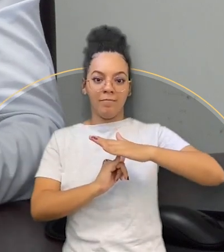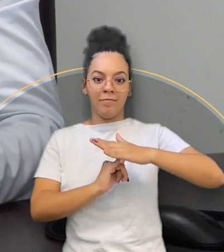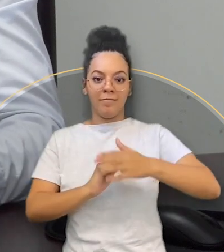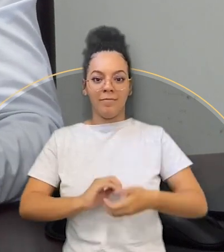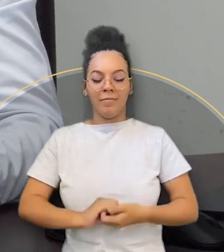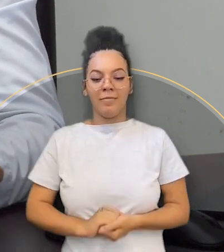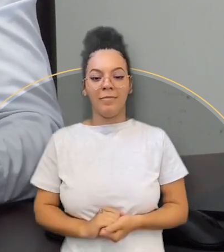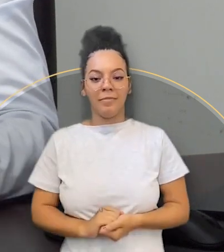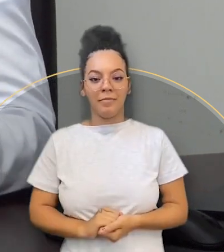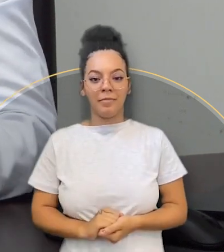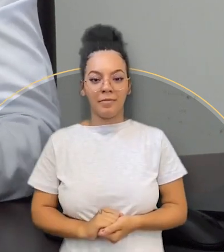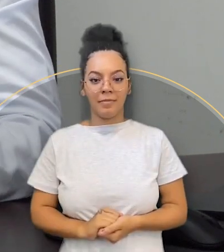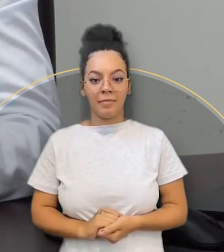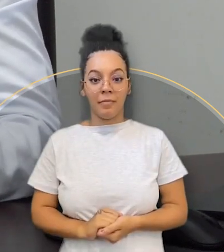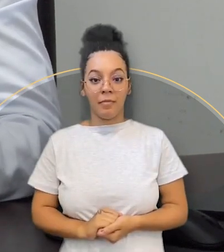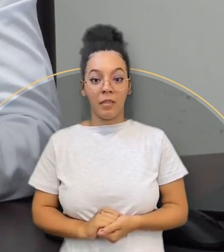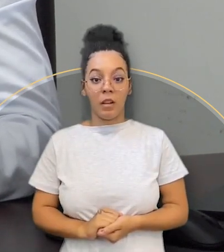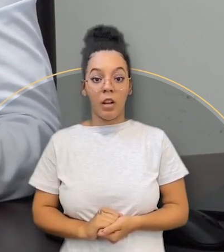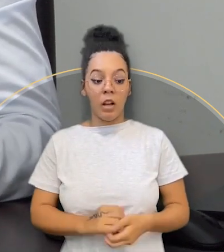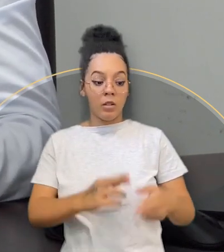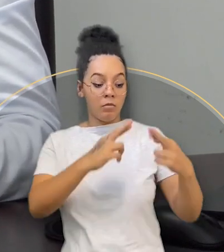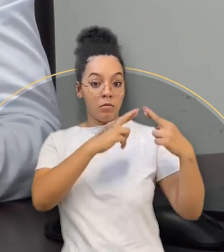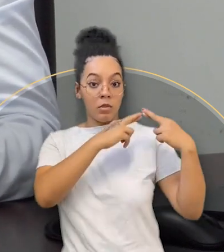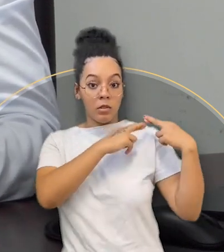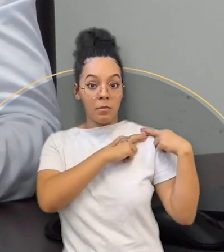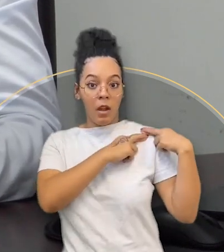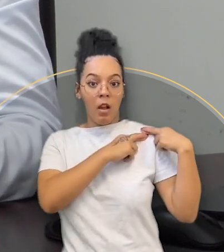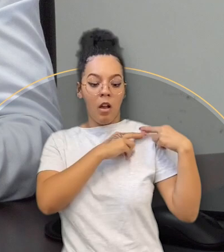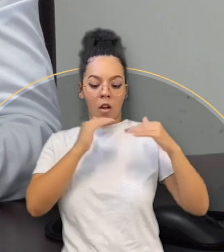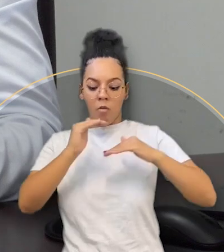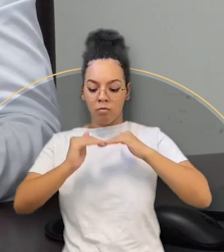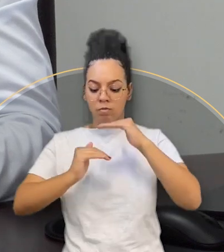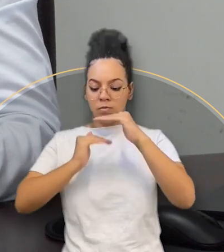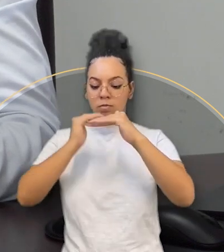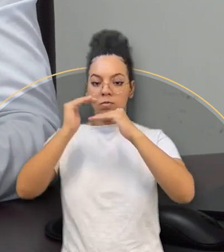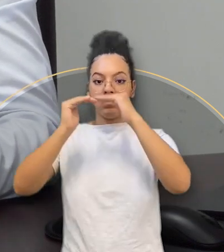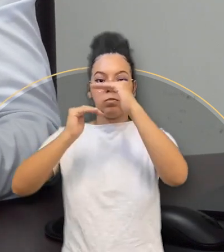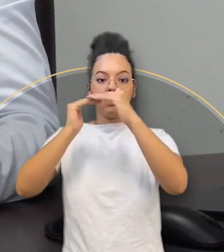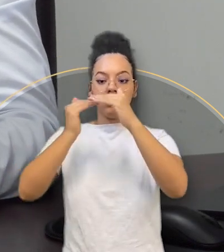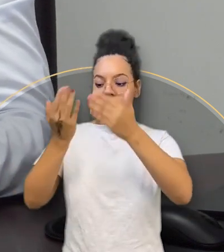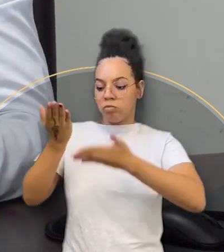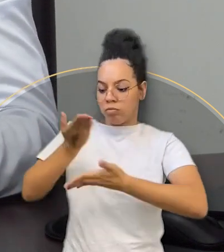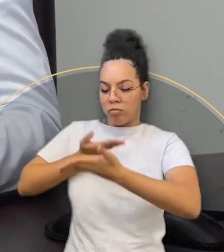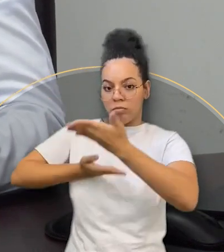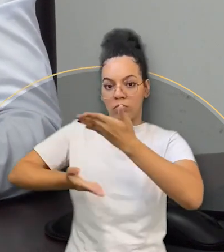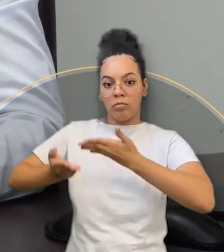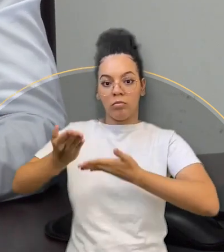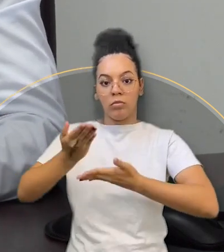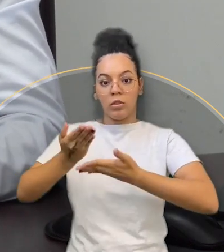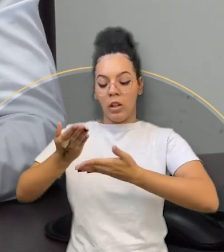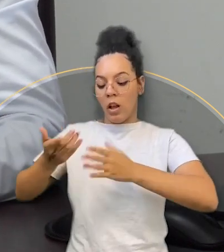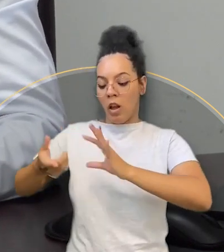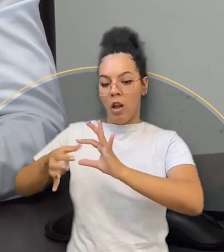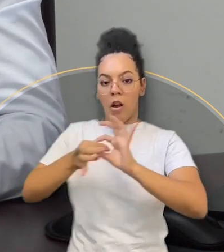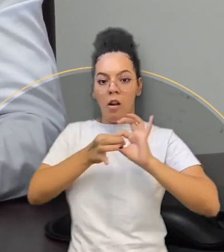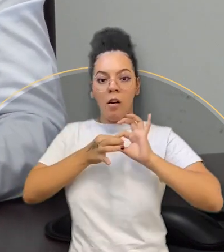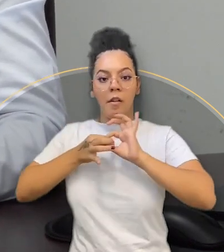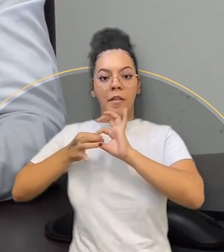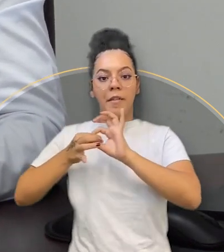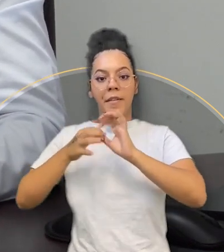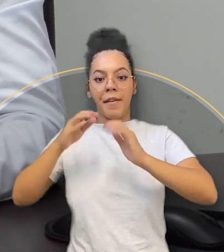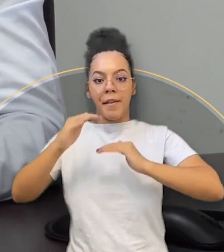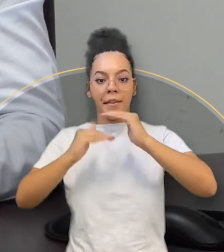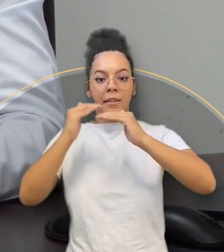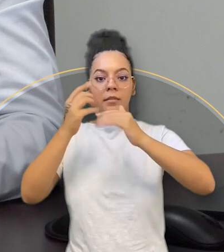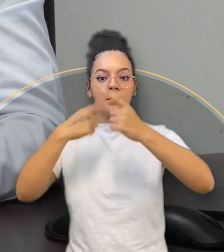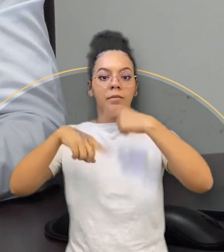e não apenas deixando-a passar. Está em nossas mãos construir este momento presente para que seja